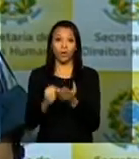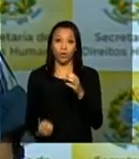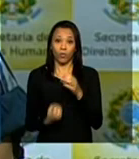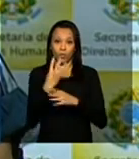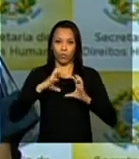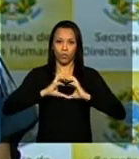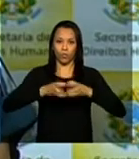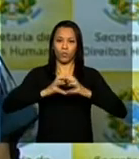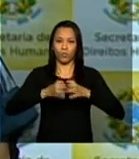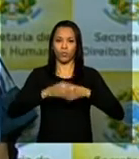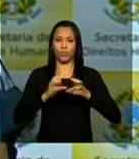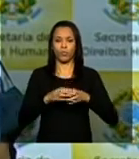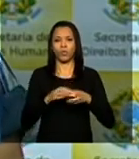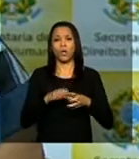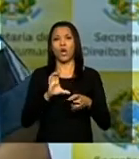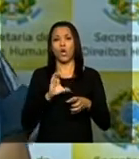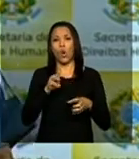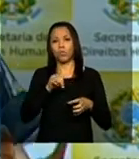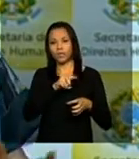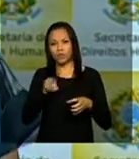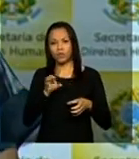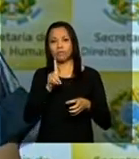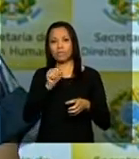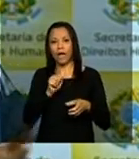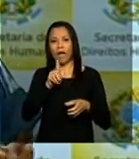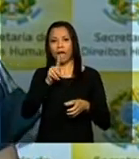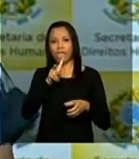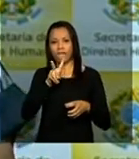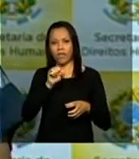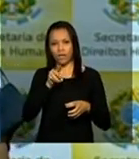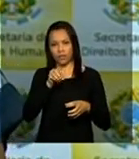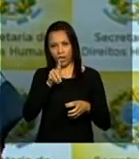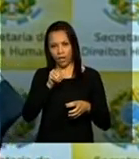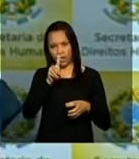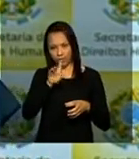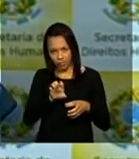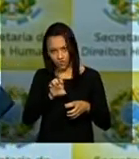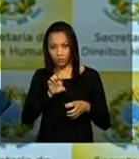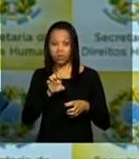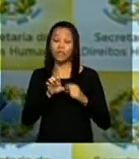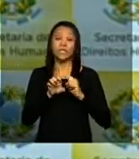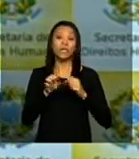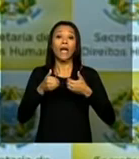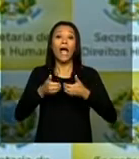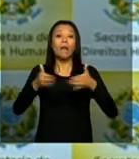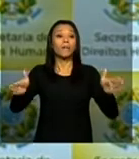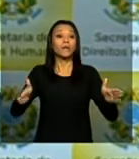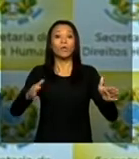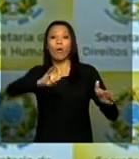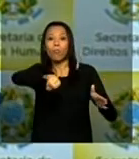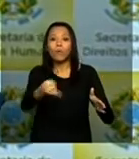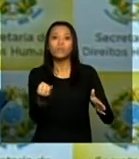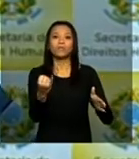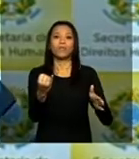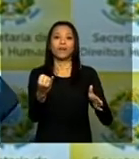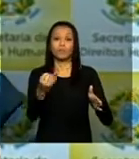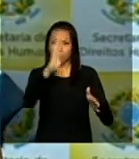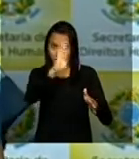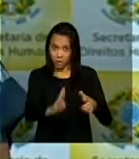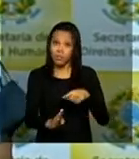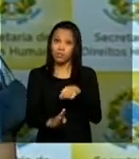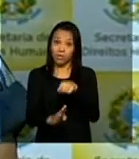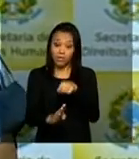da verdade e que abriu para o país a possibilidade mais uma possibilidade